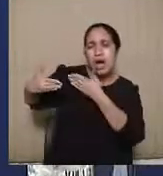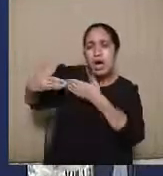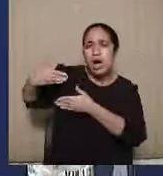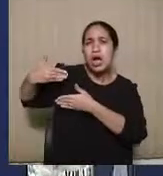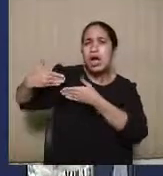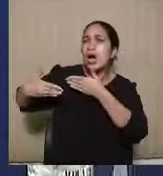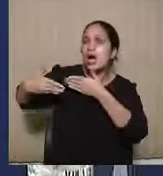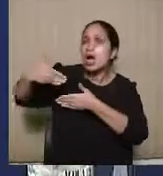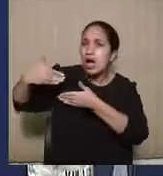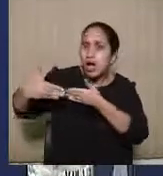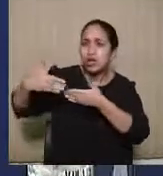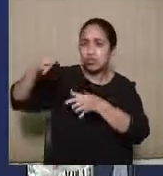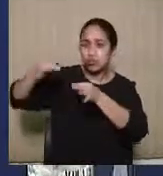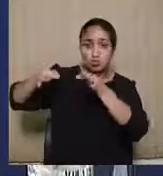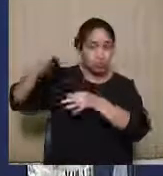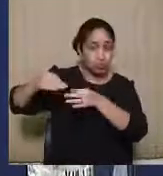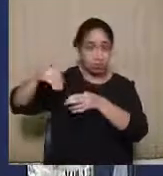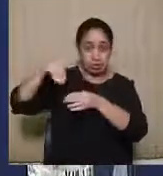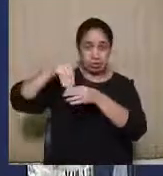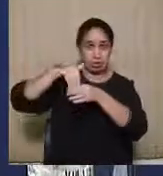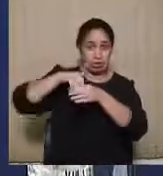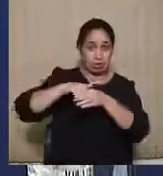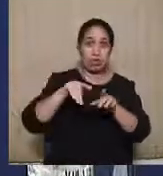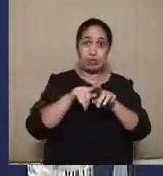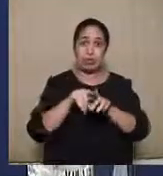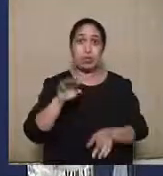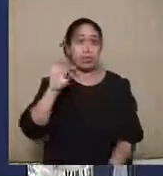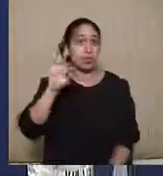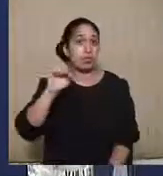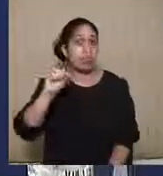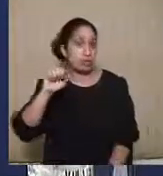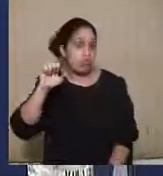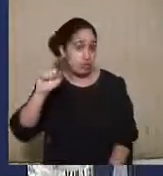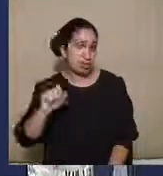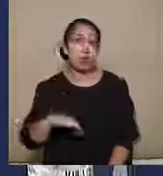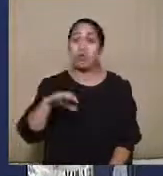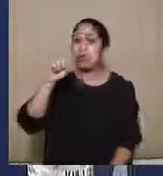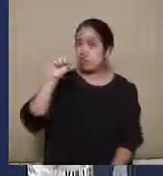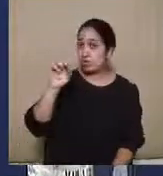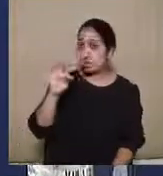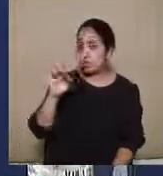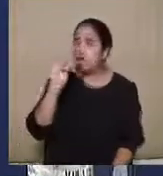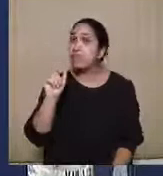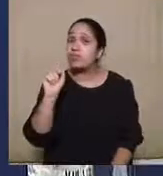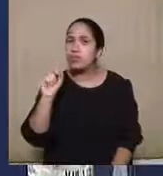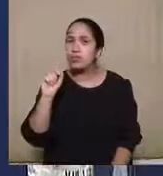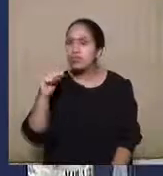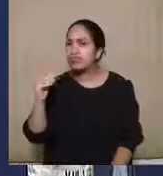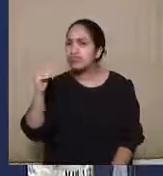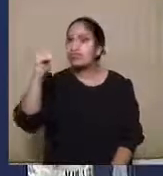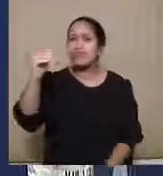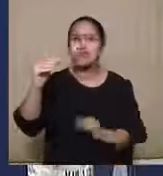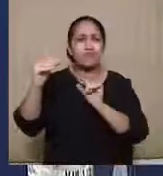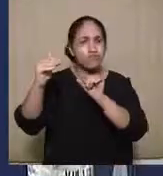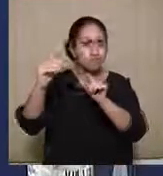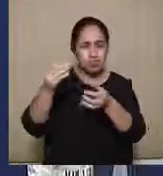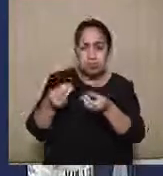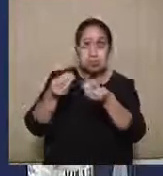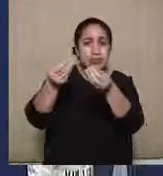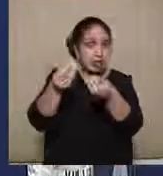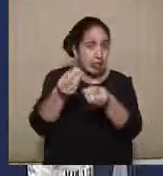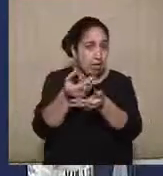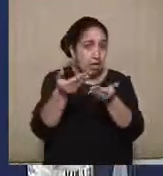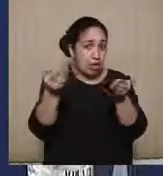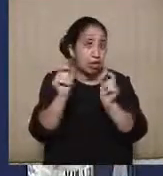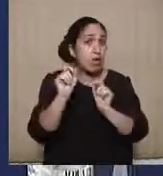da Justiça Eleitoral, do TSE, inclusive do STF, de projetar para a entrega da prestação jurisdicional